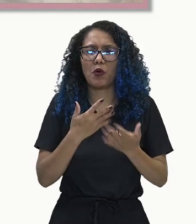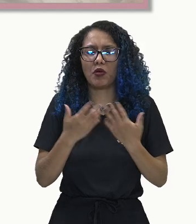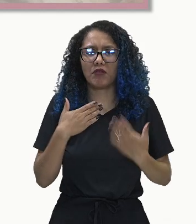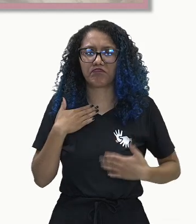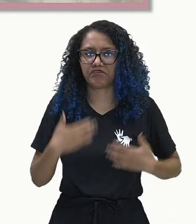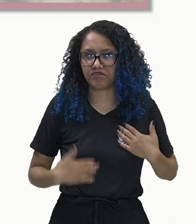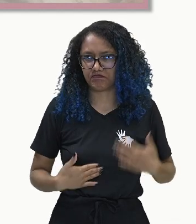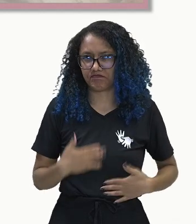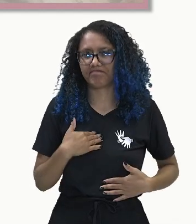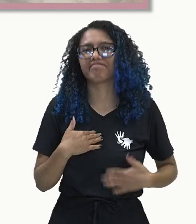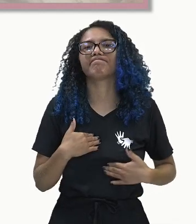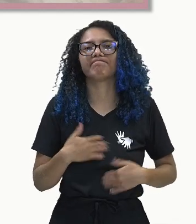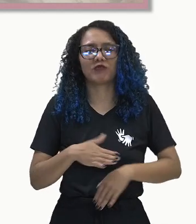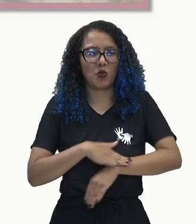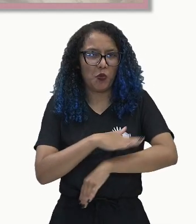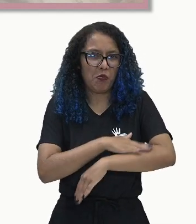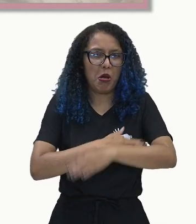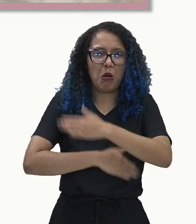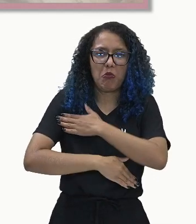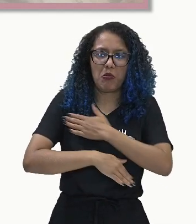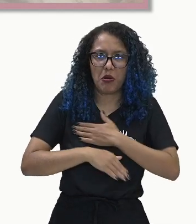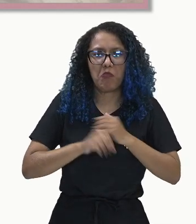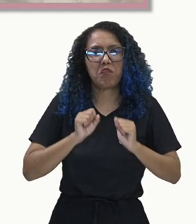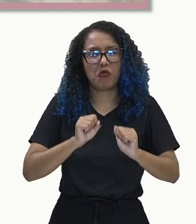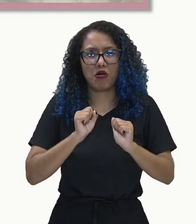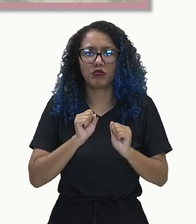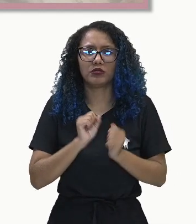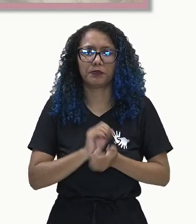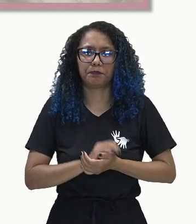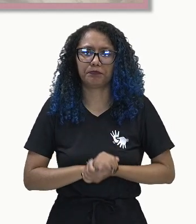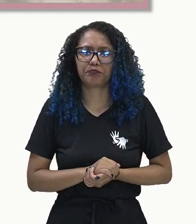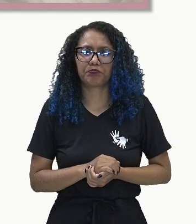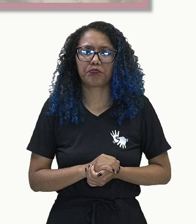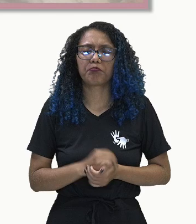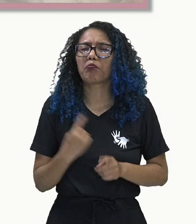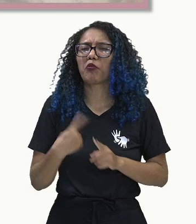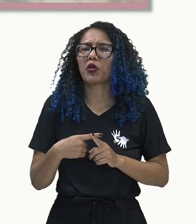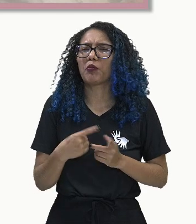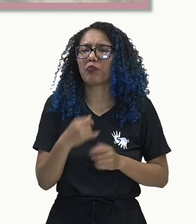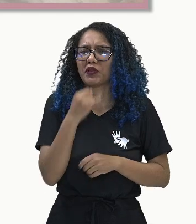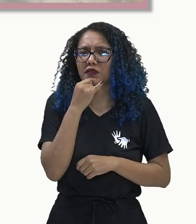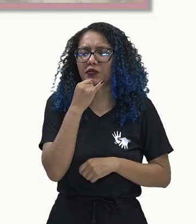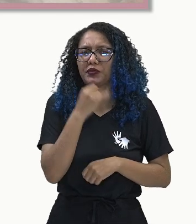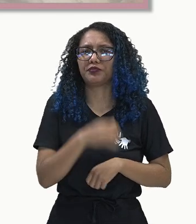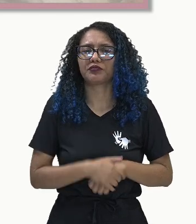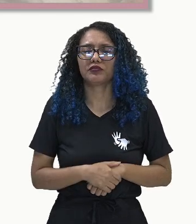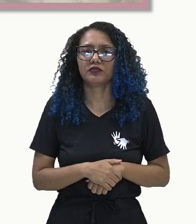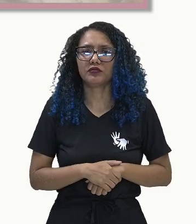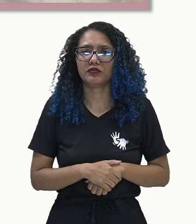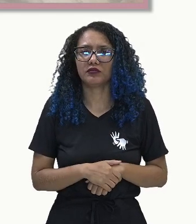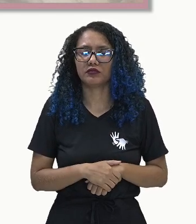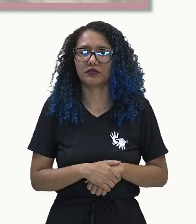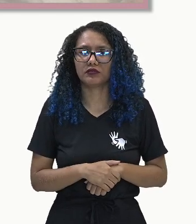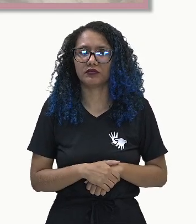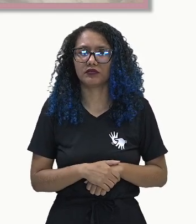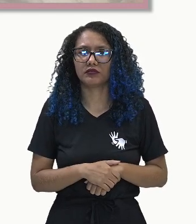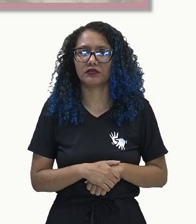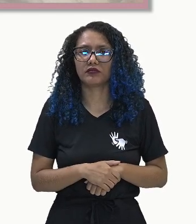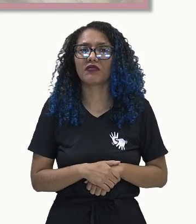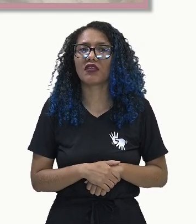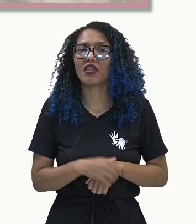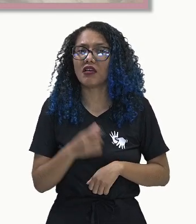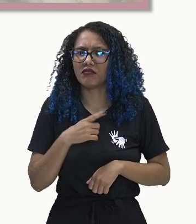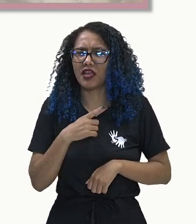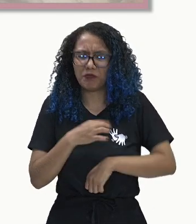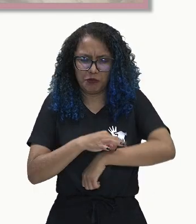Olha aí que coisa interessante. Porque nós temos aí vários linfonodos, né?